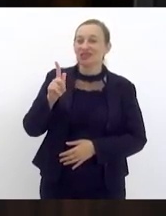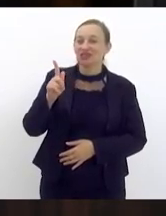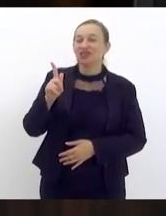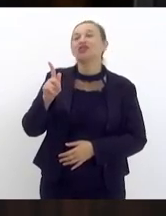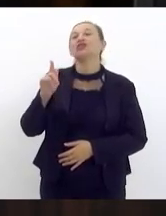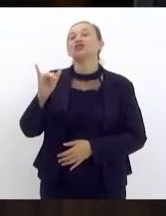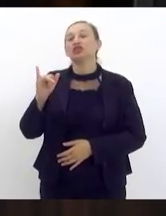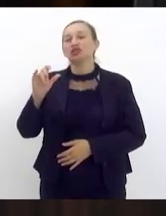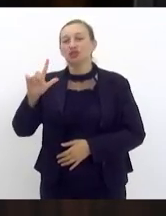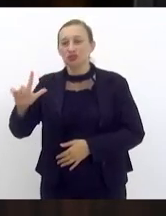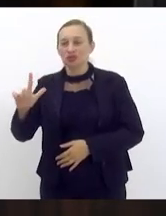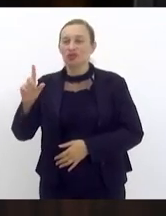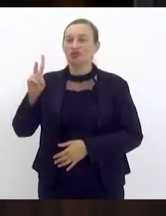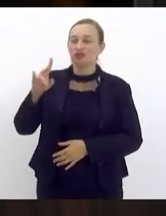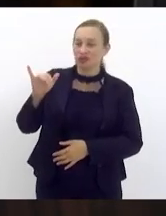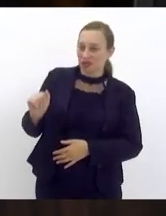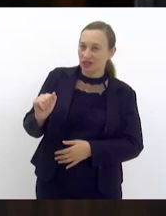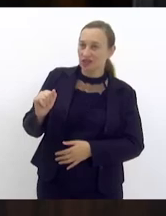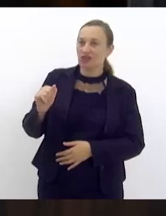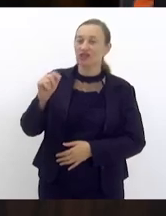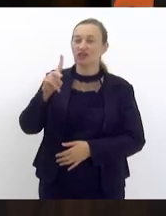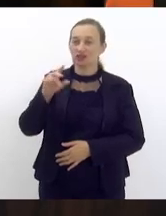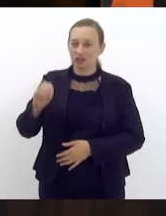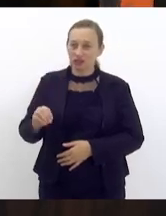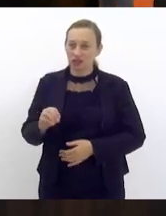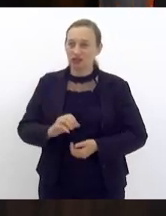Francisco Edionizo Lins